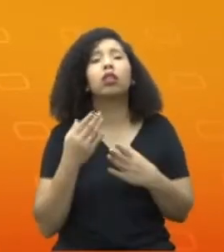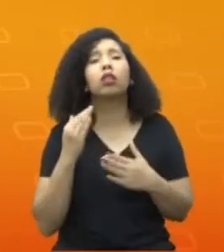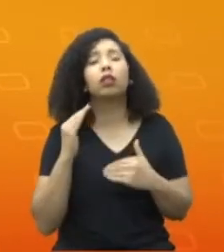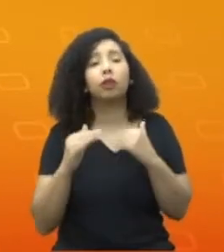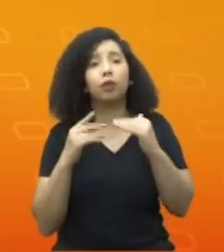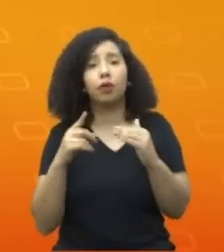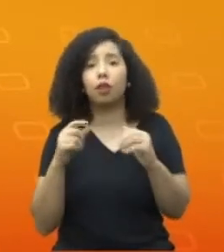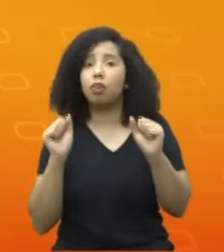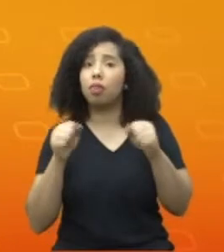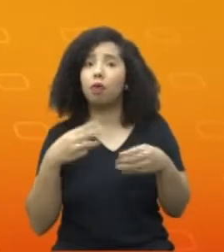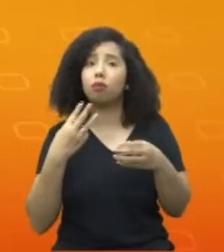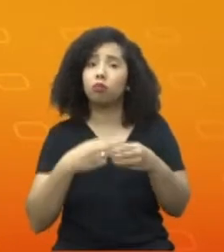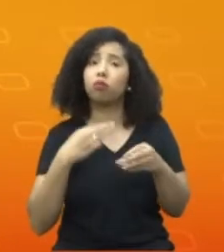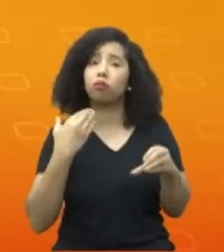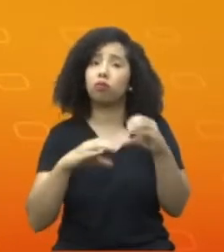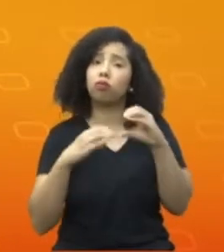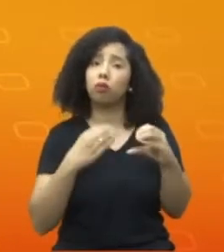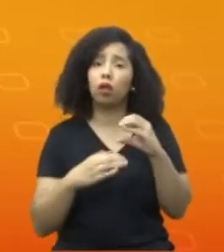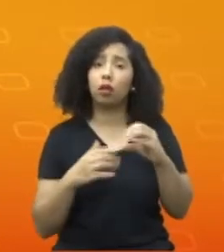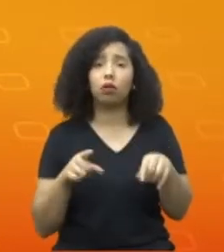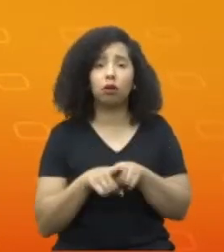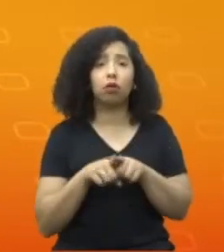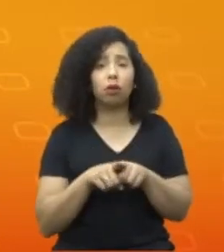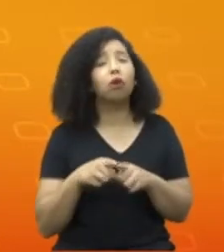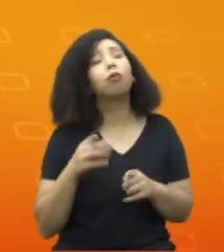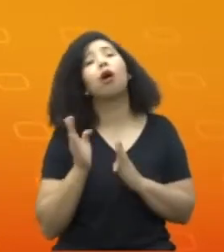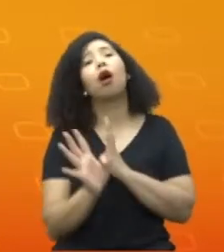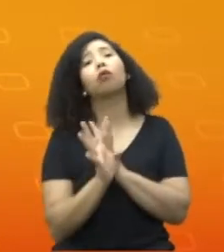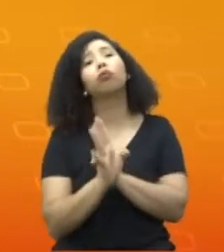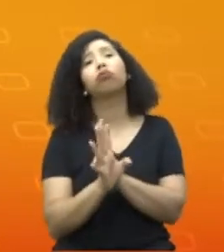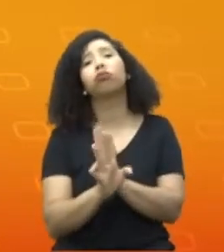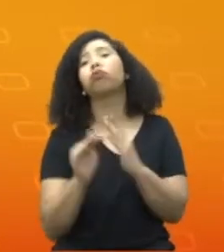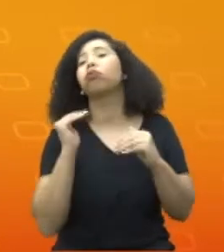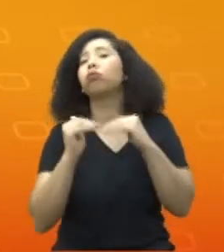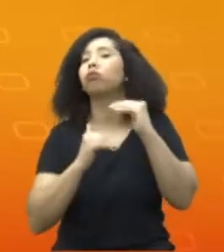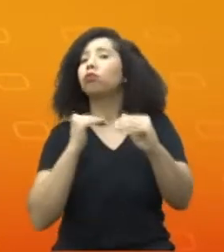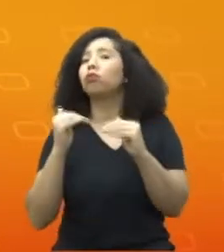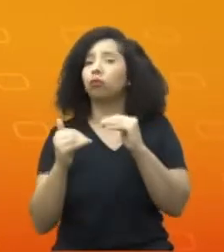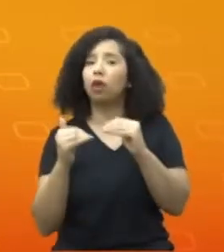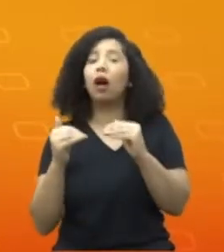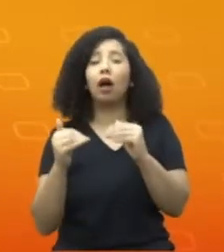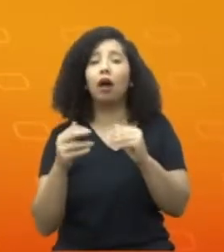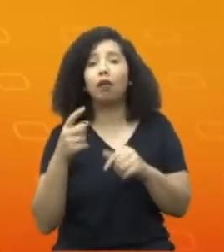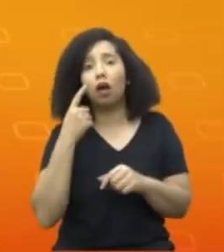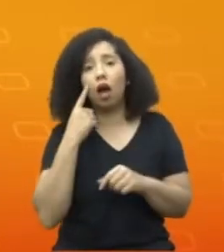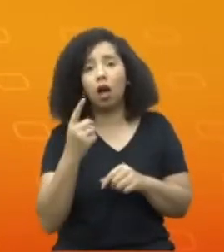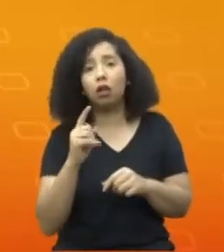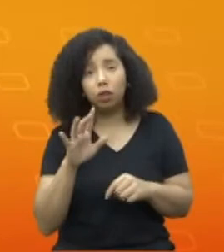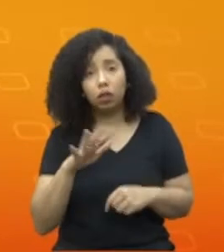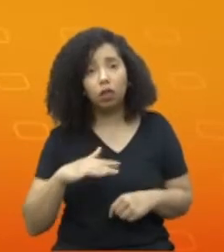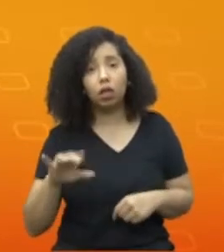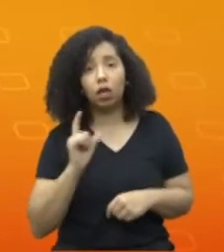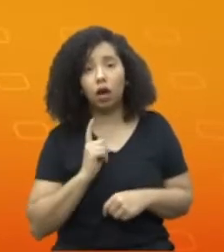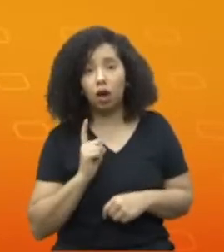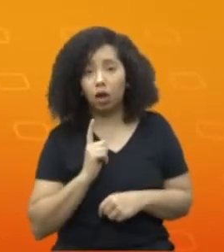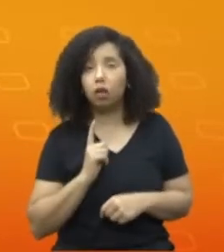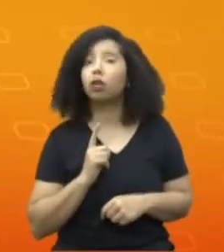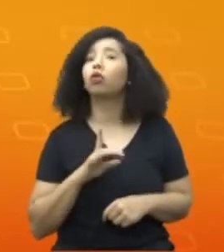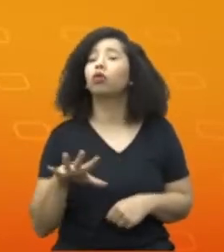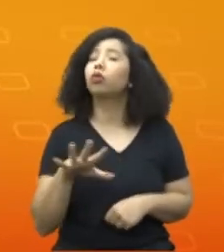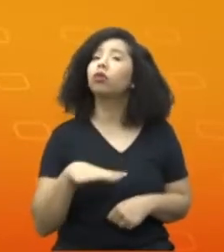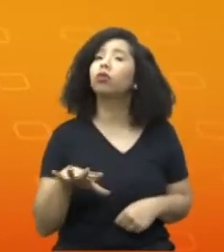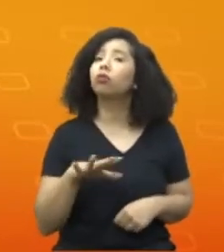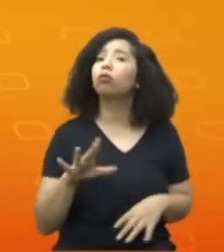ao Ministério das Comunicações, acompanhar essa evolução e fazer com que haja espaço de convivência com